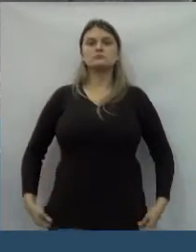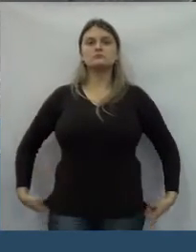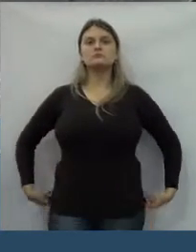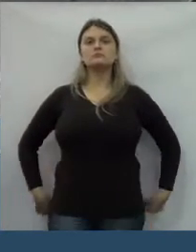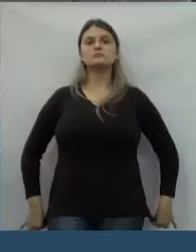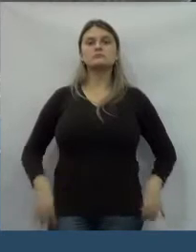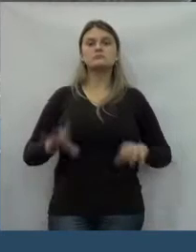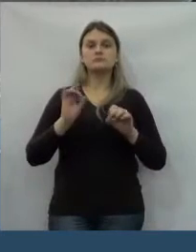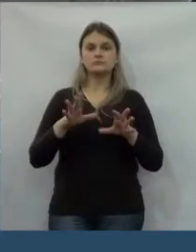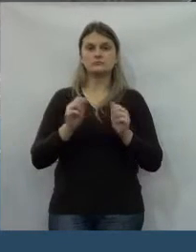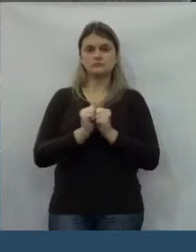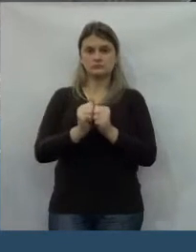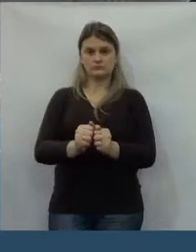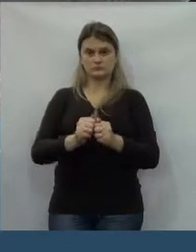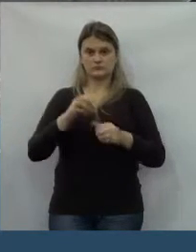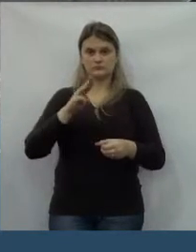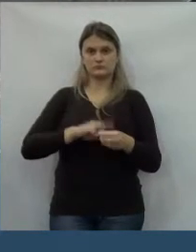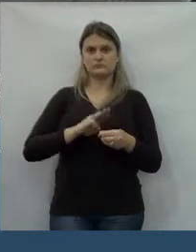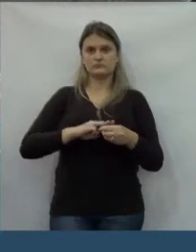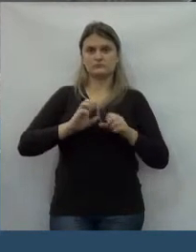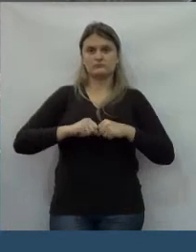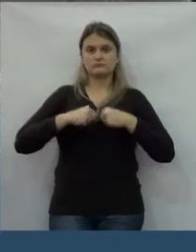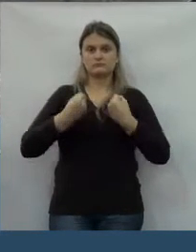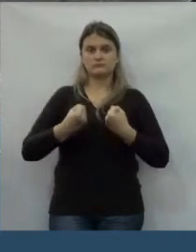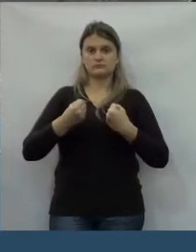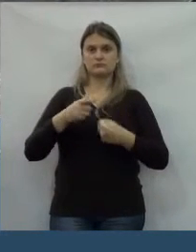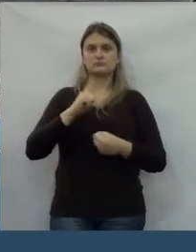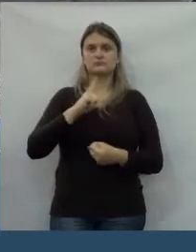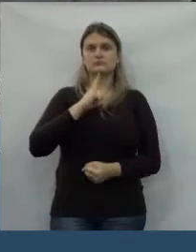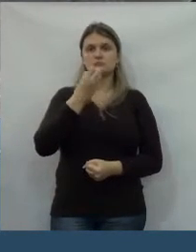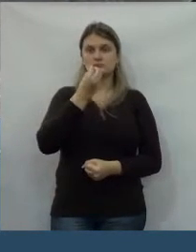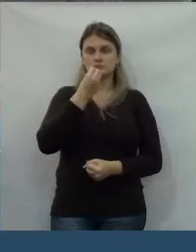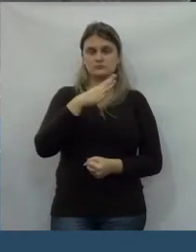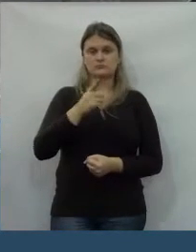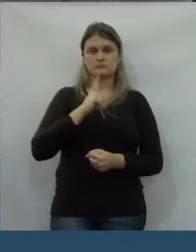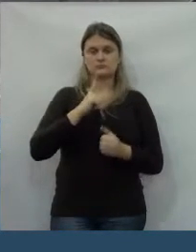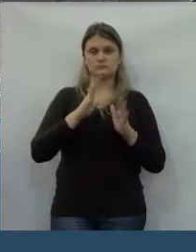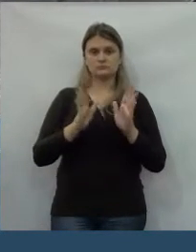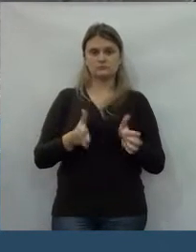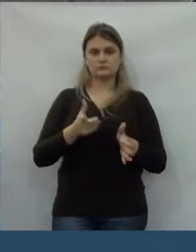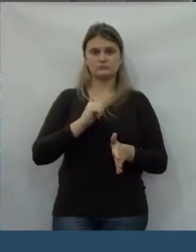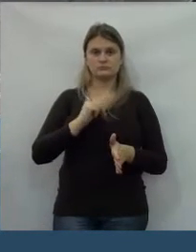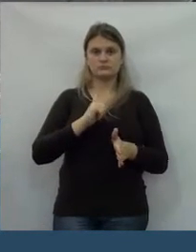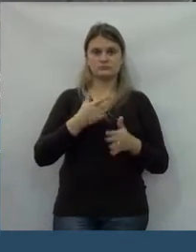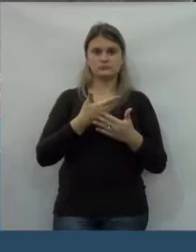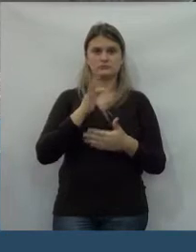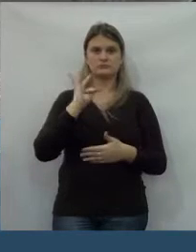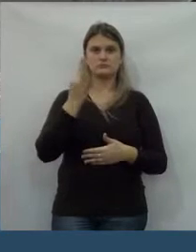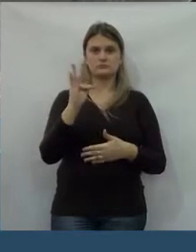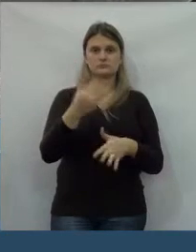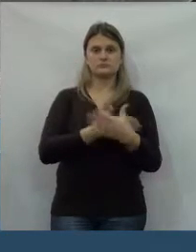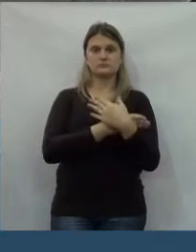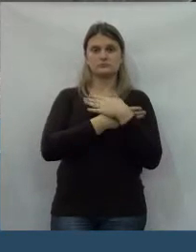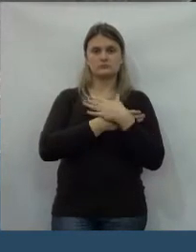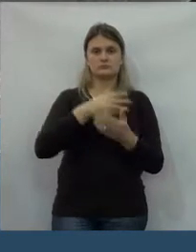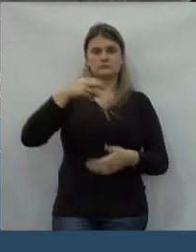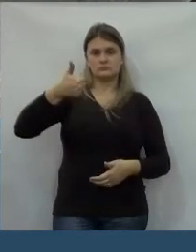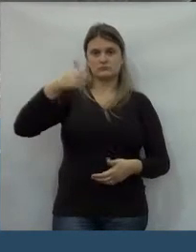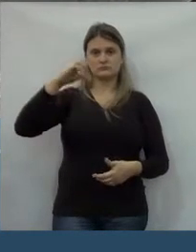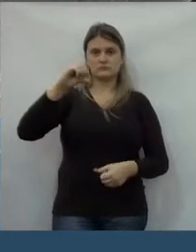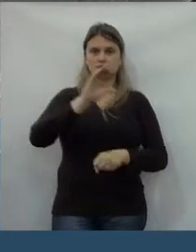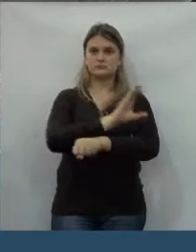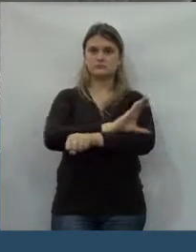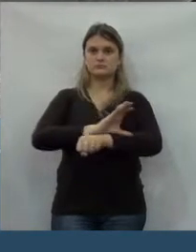só veio enriquecer o nosso município. Muito bom hoje termos uma Uniguaçu com seus 19